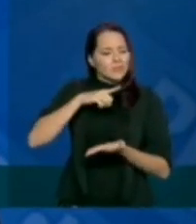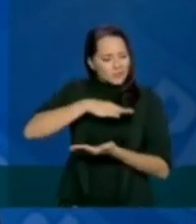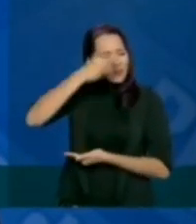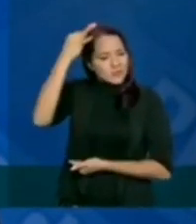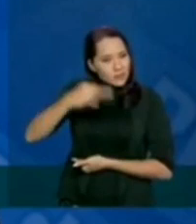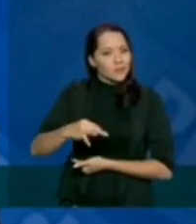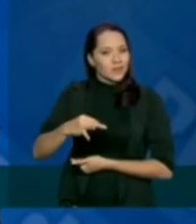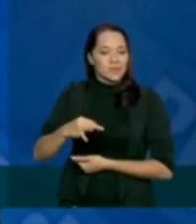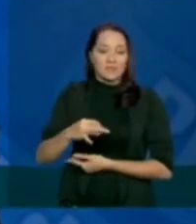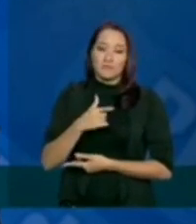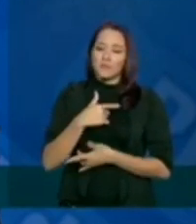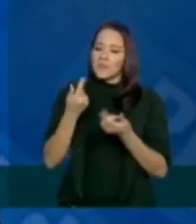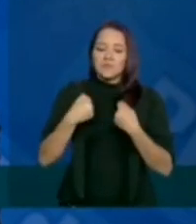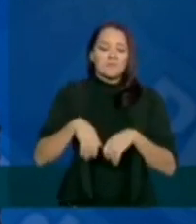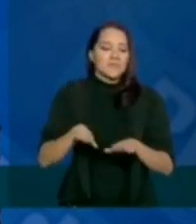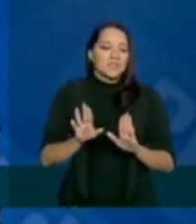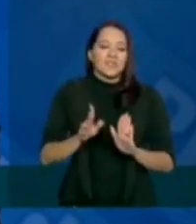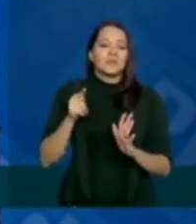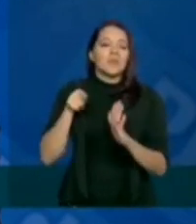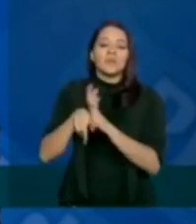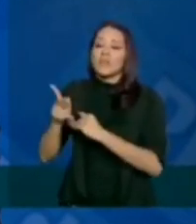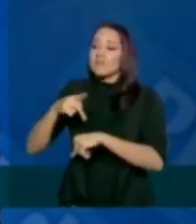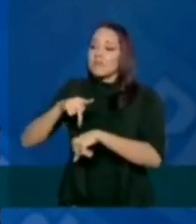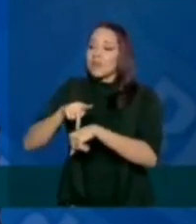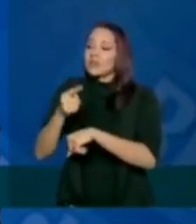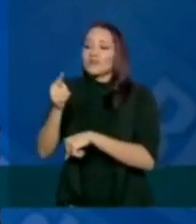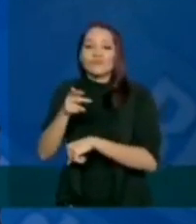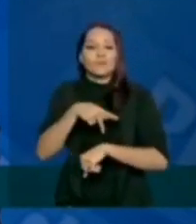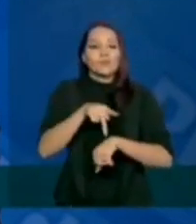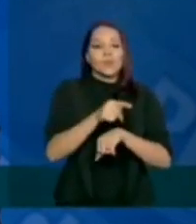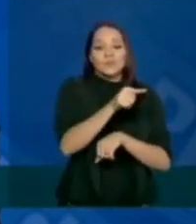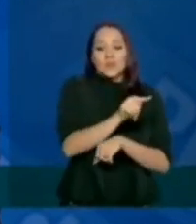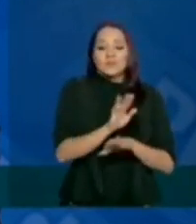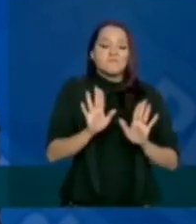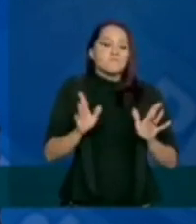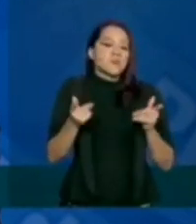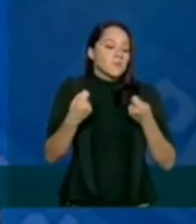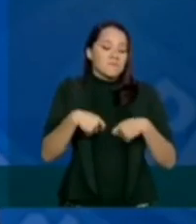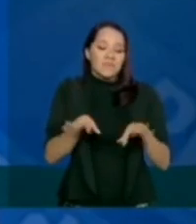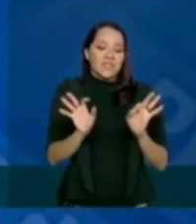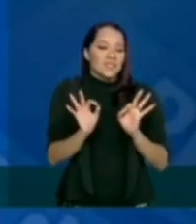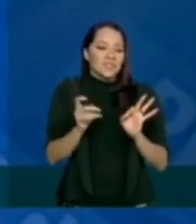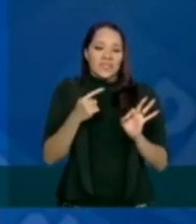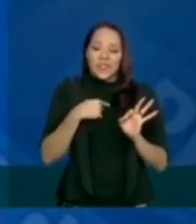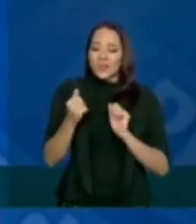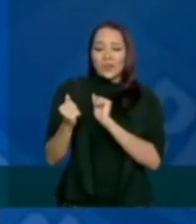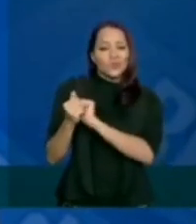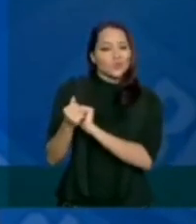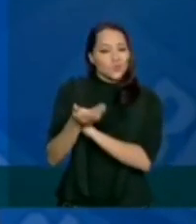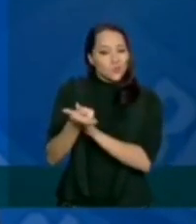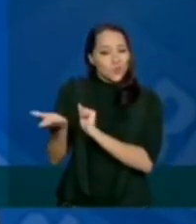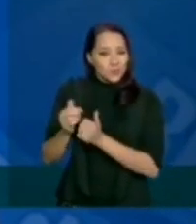certeza. E eu não preciso perguntar ao país A ou B ou C. Eu estou do lado deles.